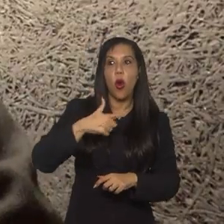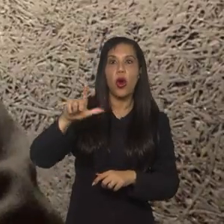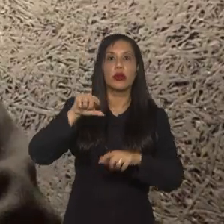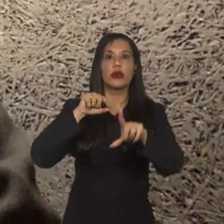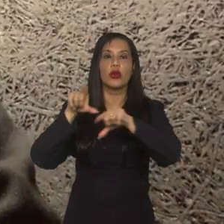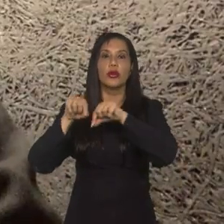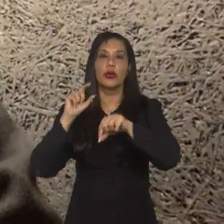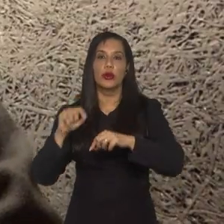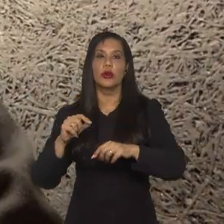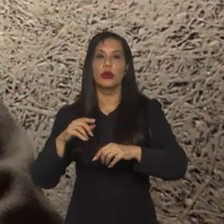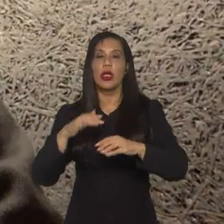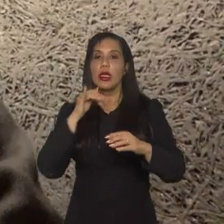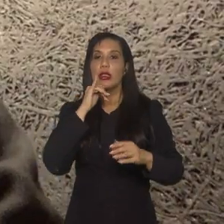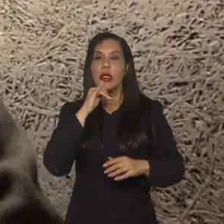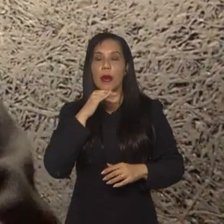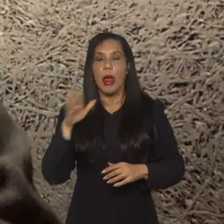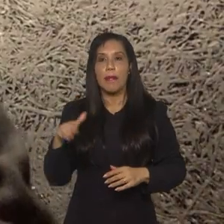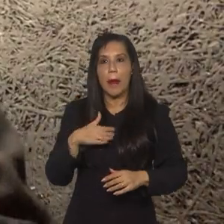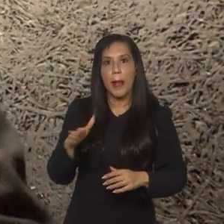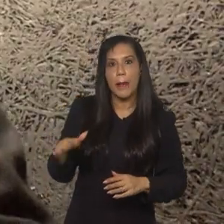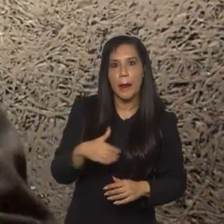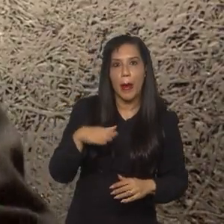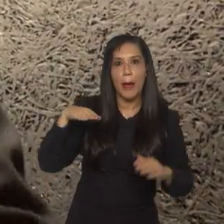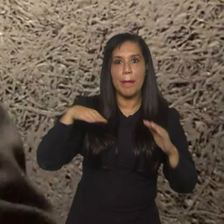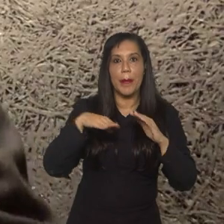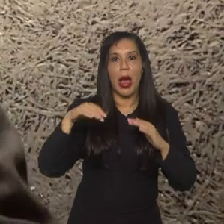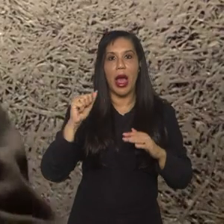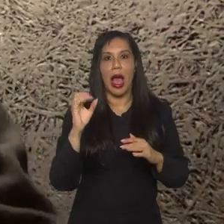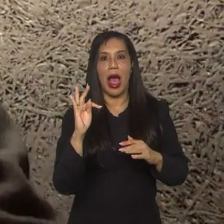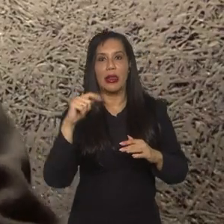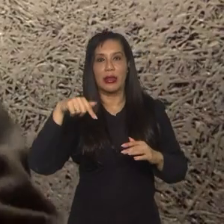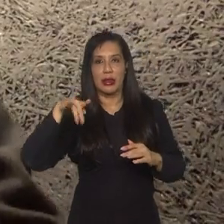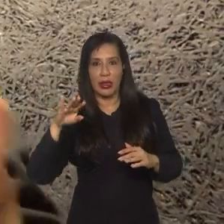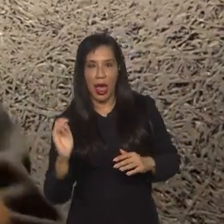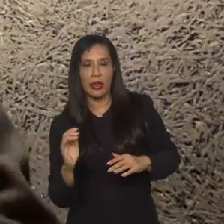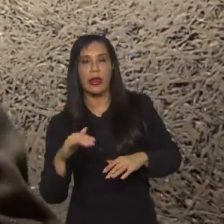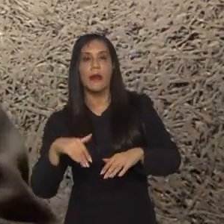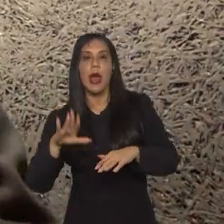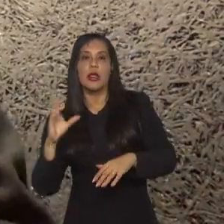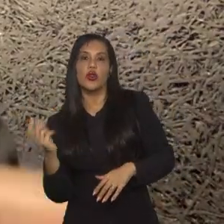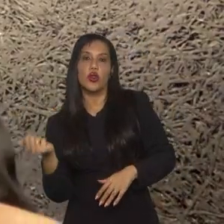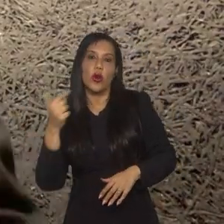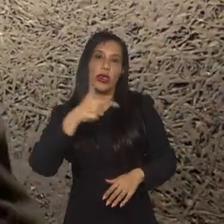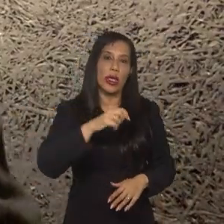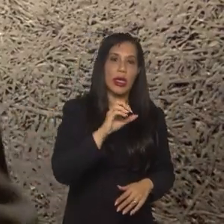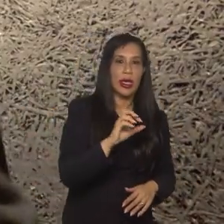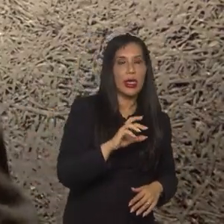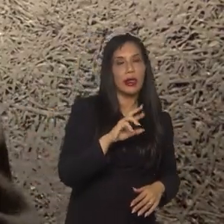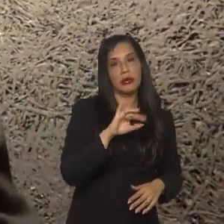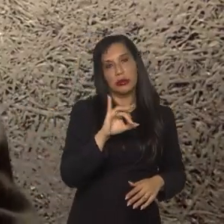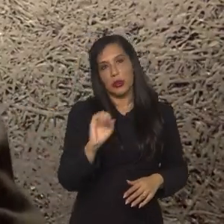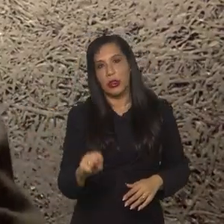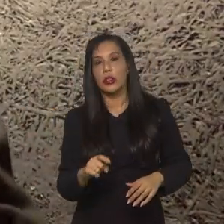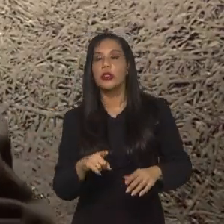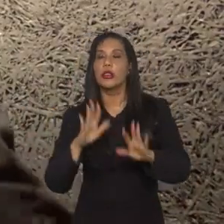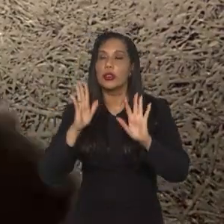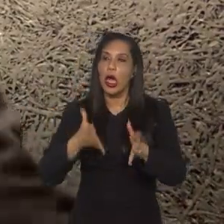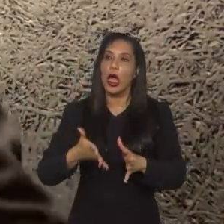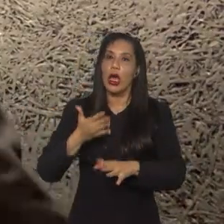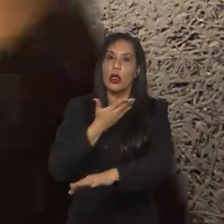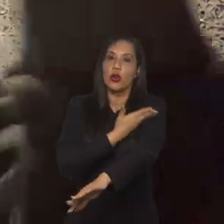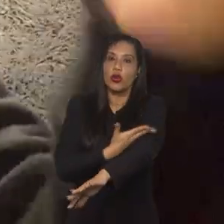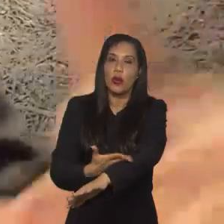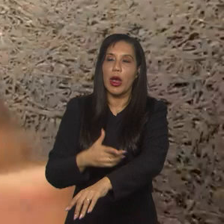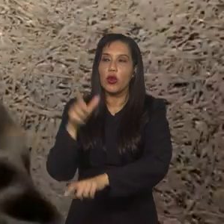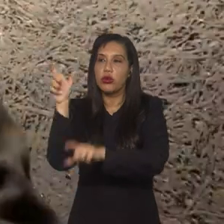no setor ofensivo que atendem tão bem quanto ou até melhor, com nível de enfrentamento até maior com o qual elas estão acostumadas hoje no